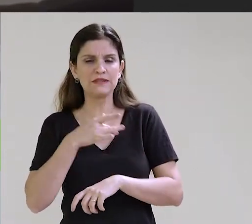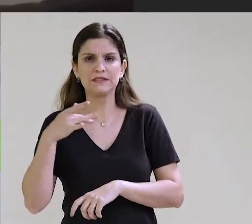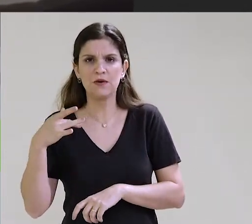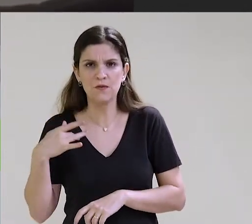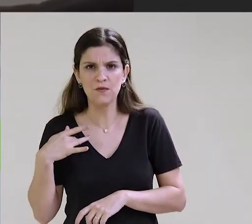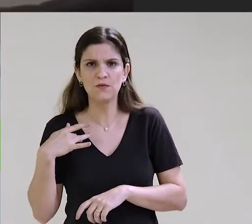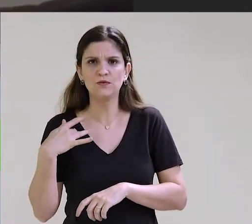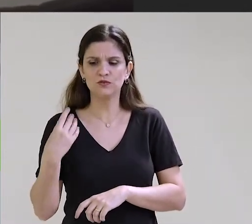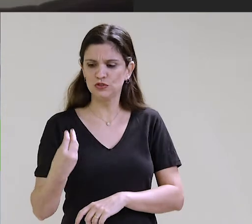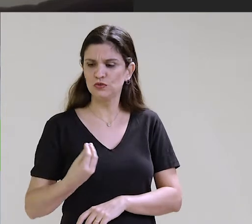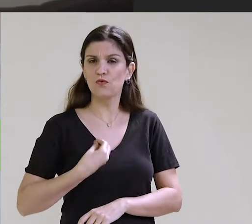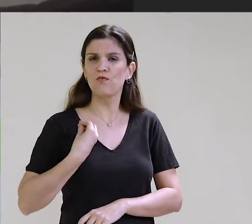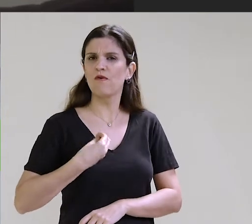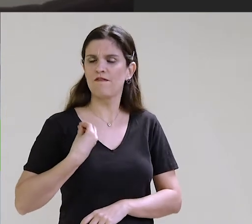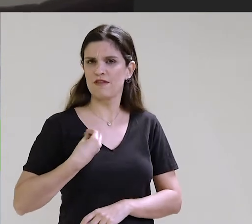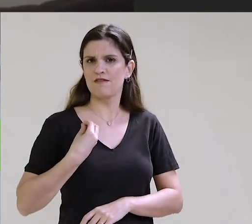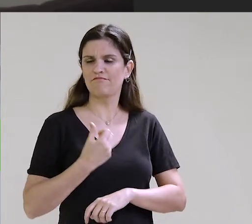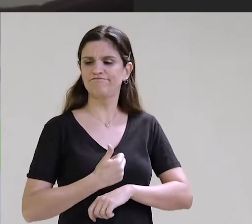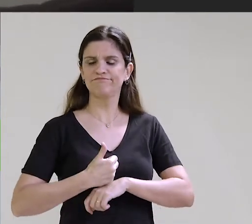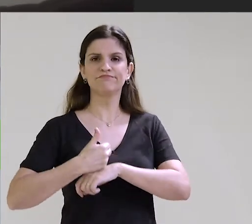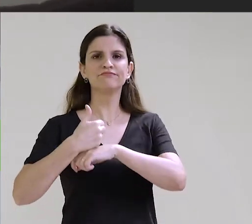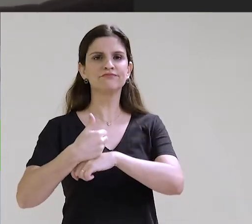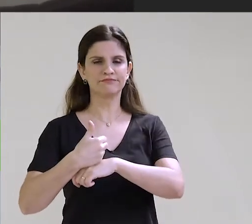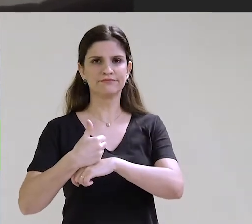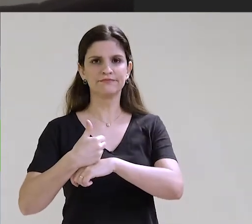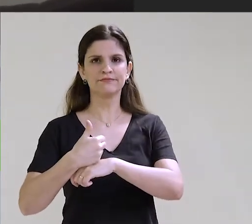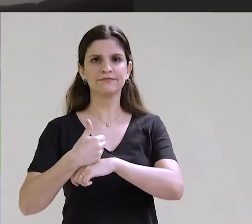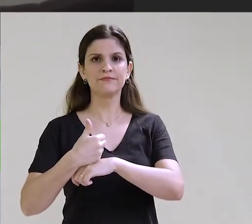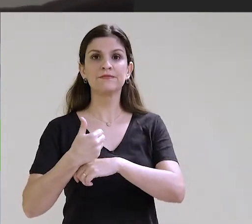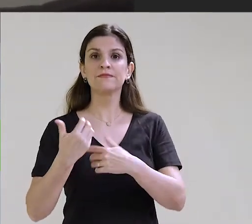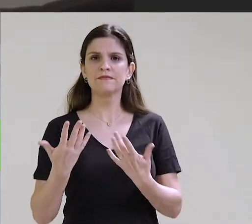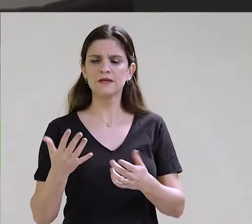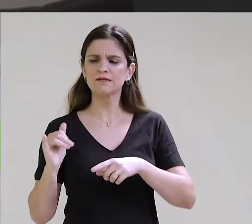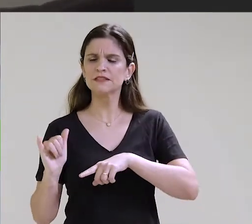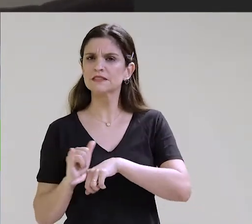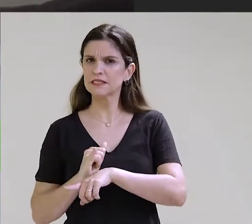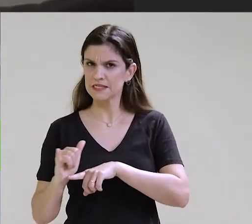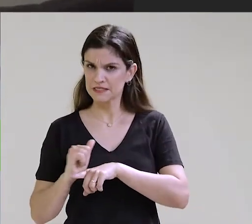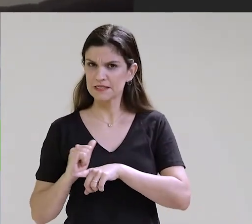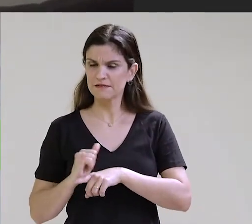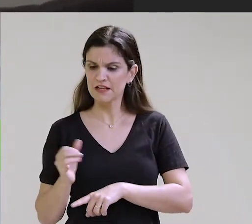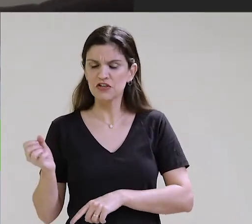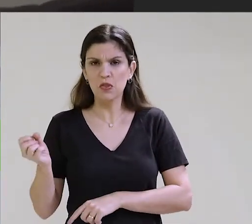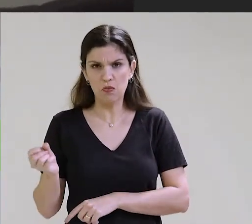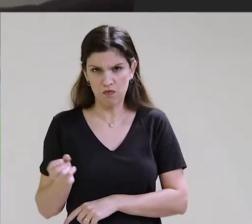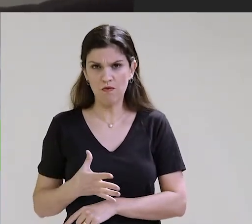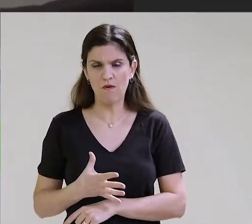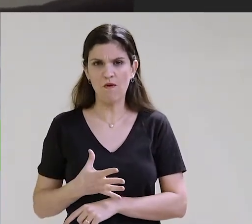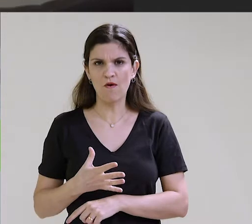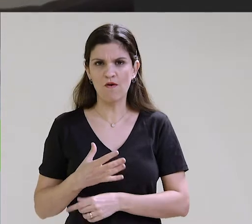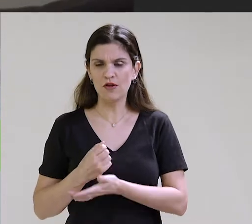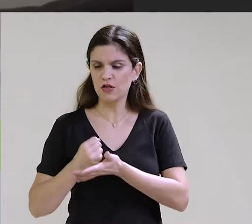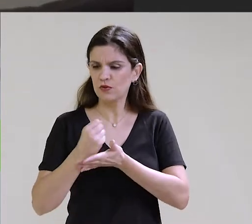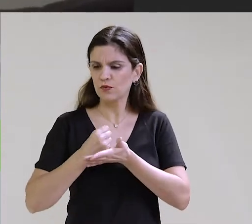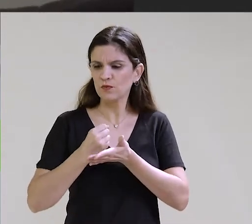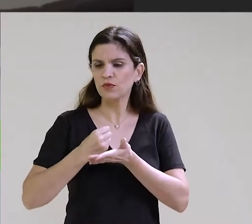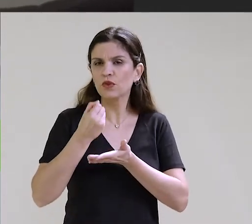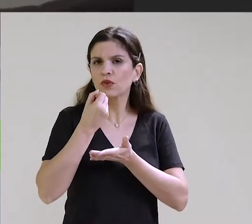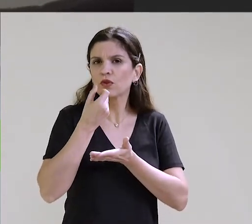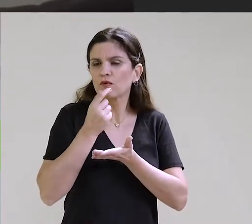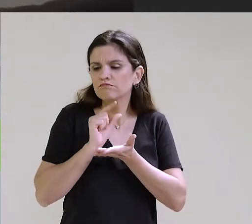saúde. E por isso, até certo ponto, e eu acho que essa ação que está ocorrendo agora,